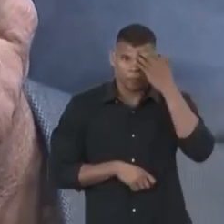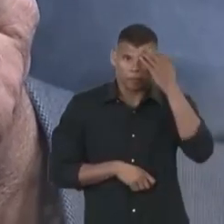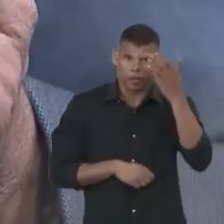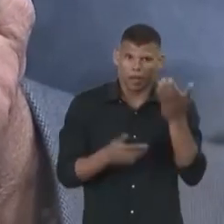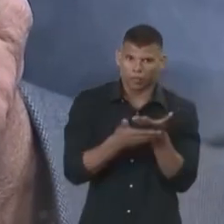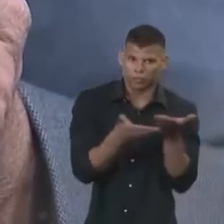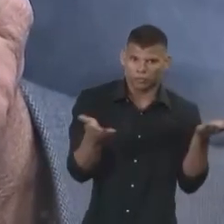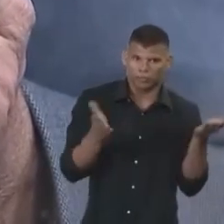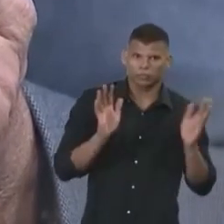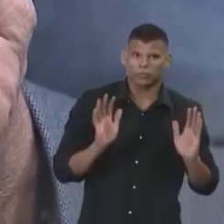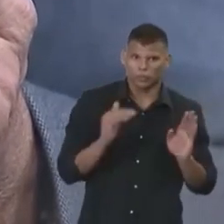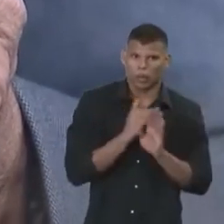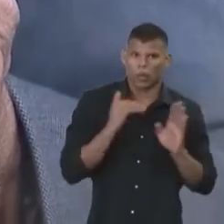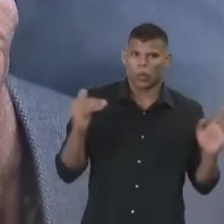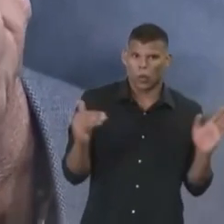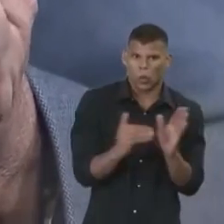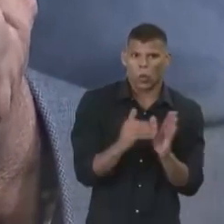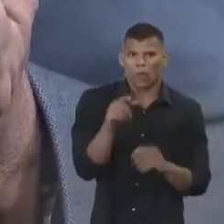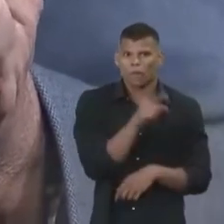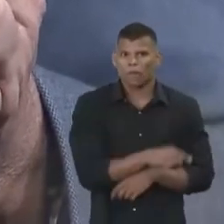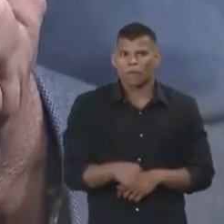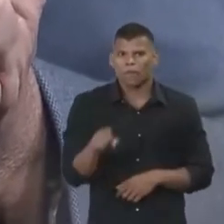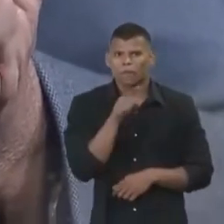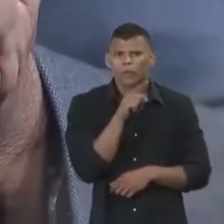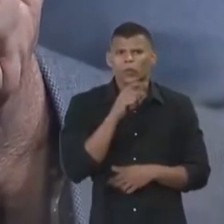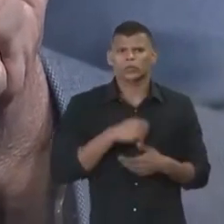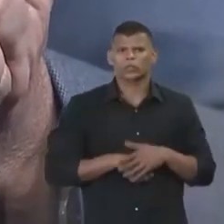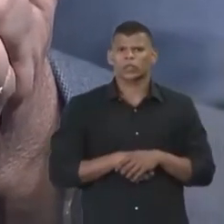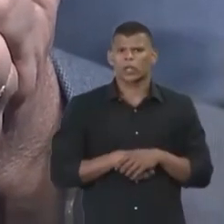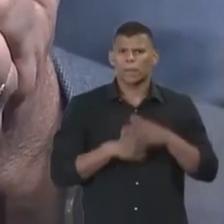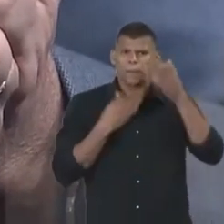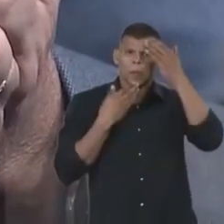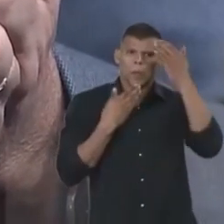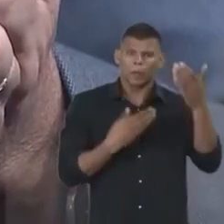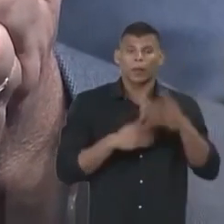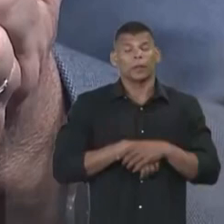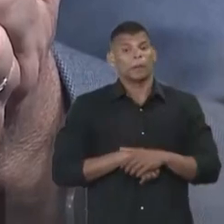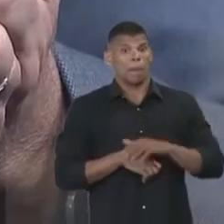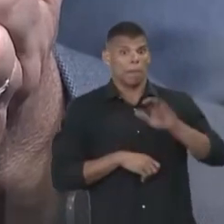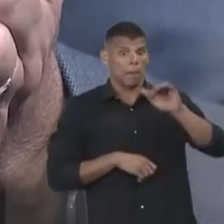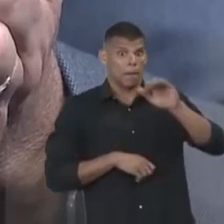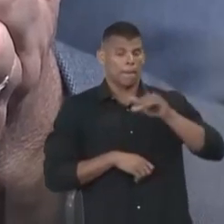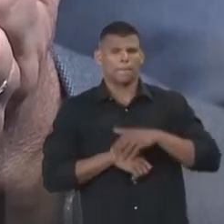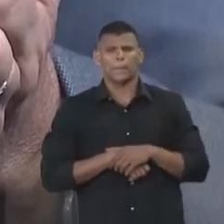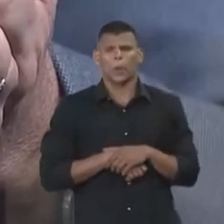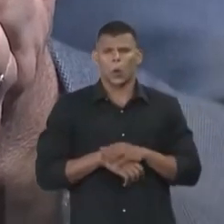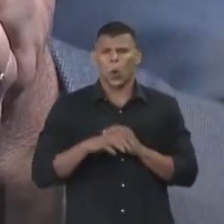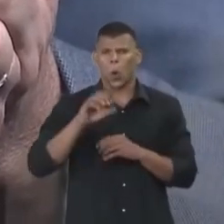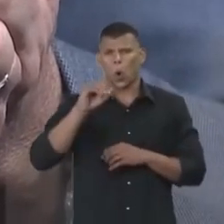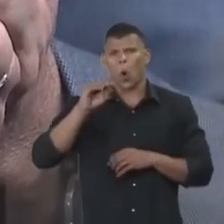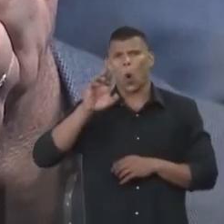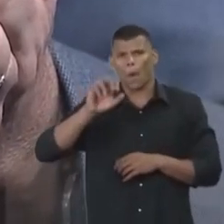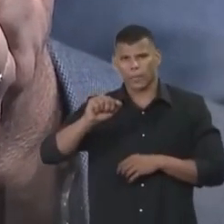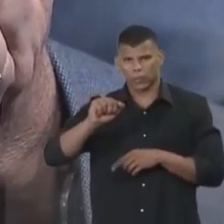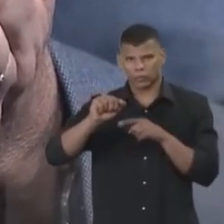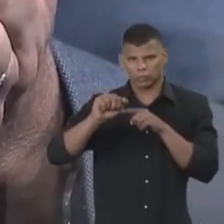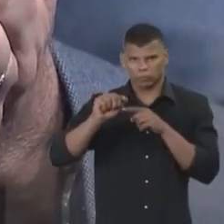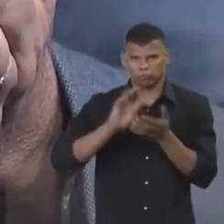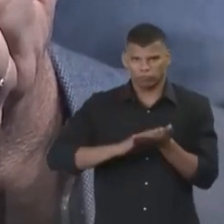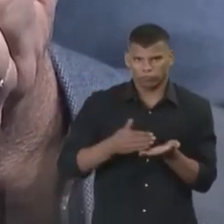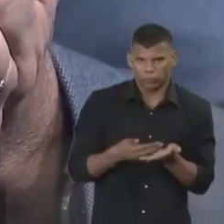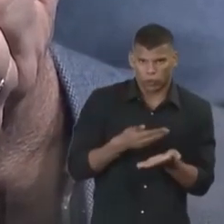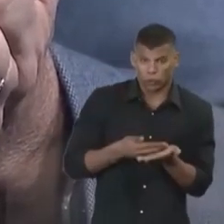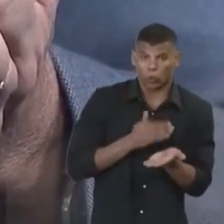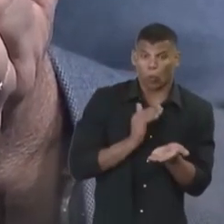Obrigada a todos que nos escutam, a nossa audiência. Renato, essa obra, ela é fruto do meu doutorado, que começou em